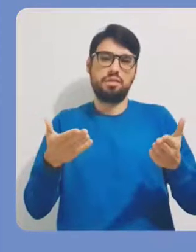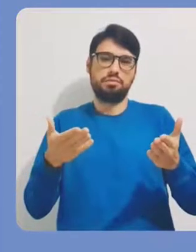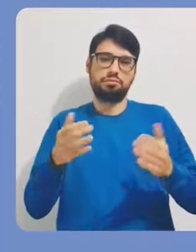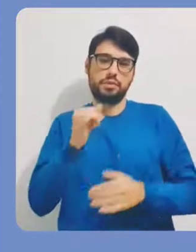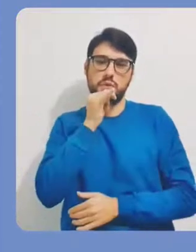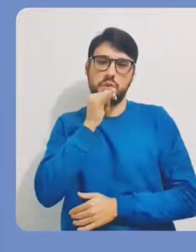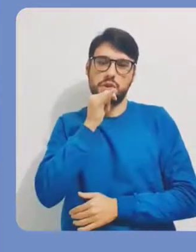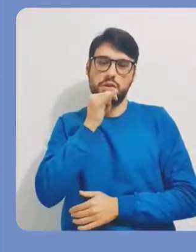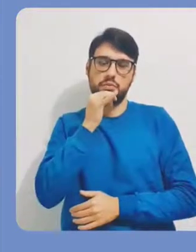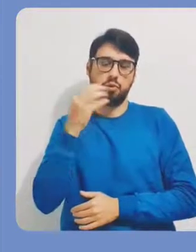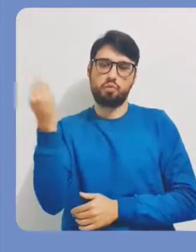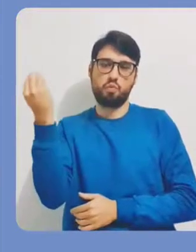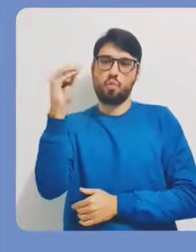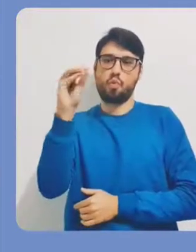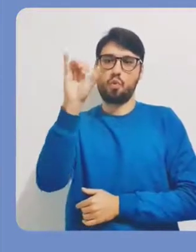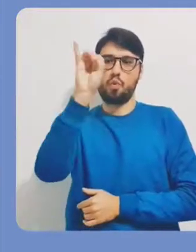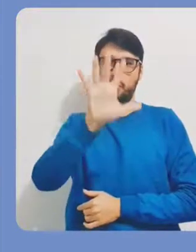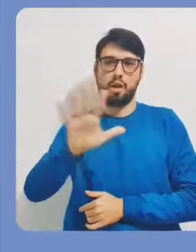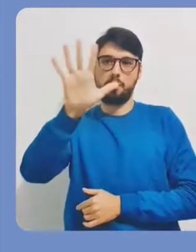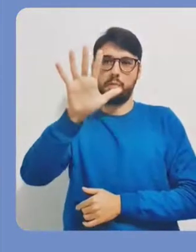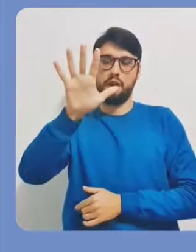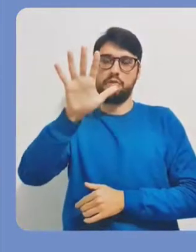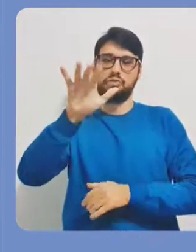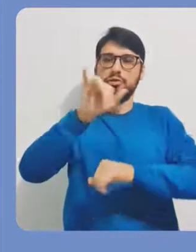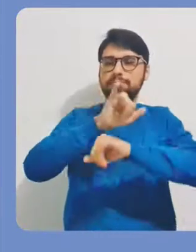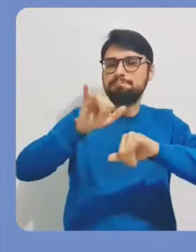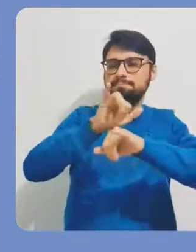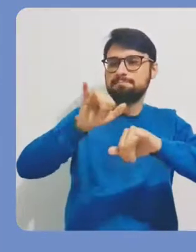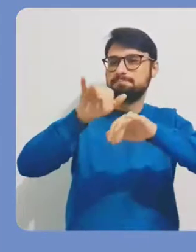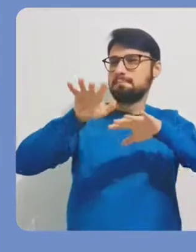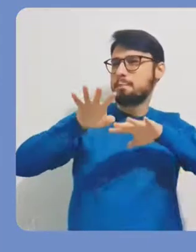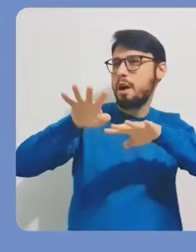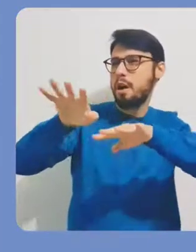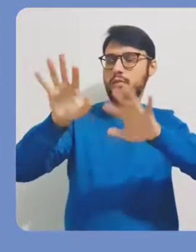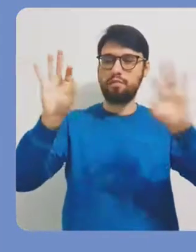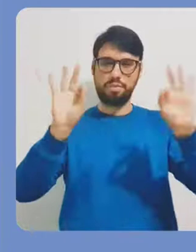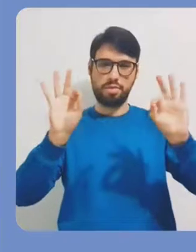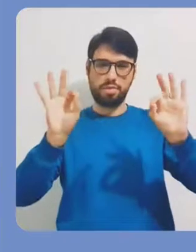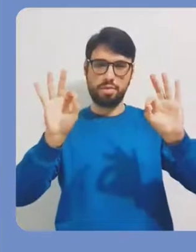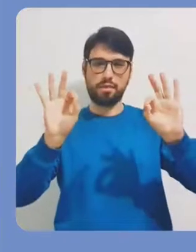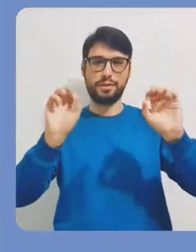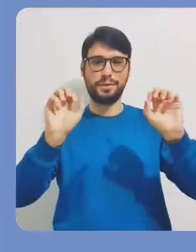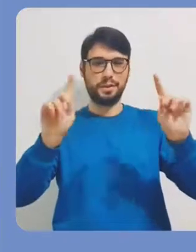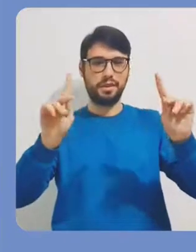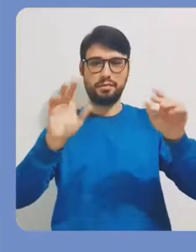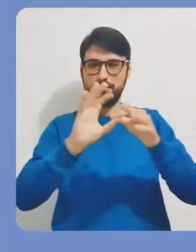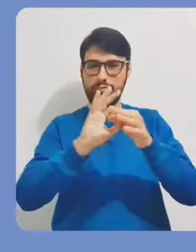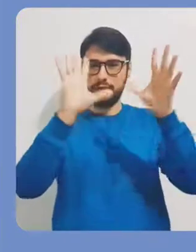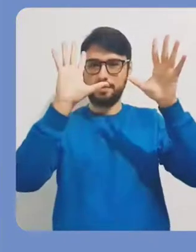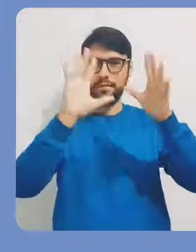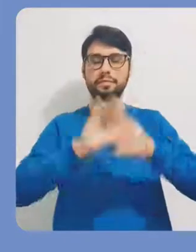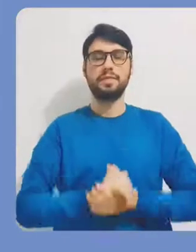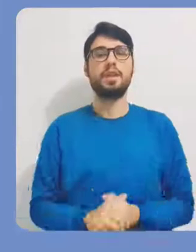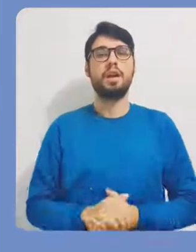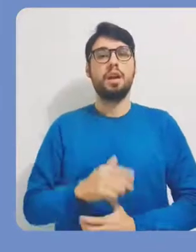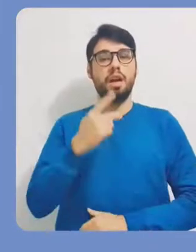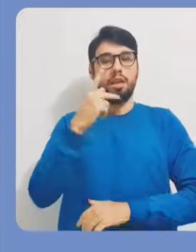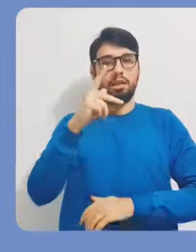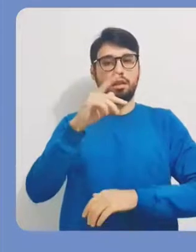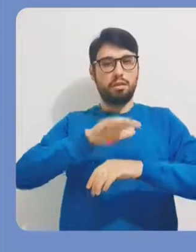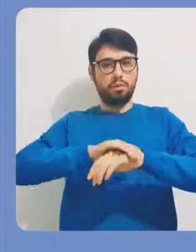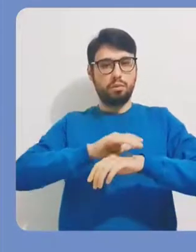Nesse nosso exemplo, eu não vou colocar nenhum tipo de imagem de ativismo. Então, se você não desejar também, é só deixar essa